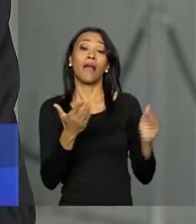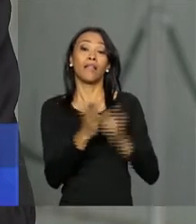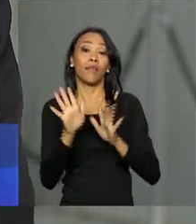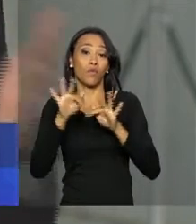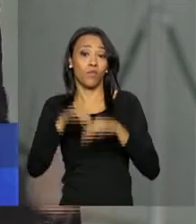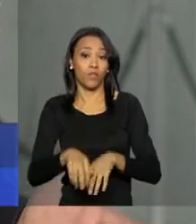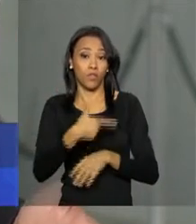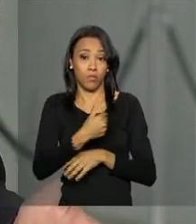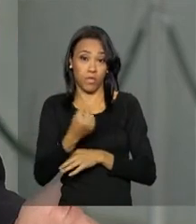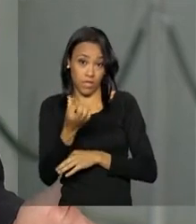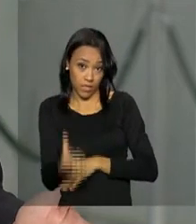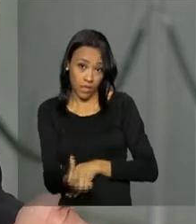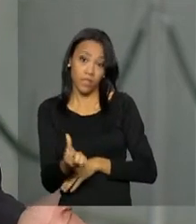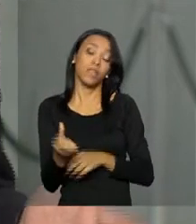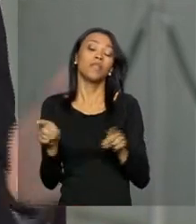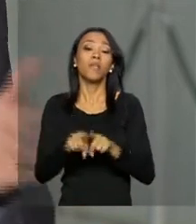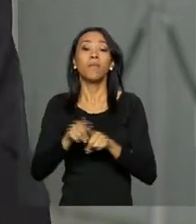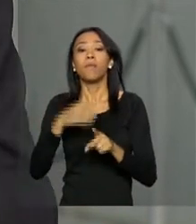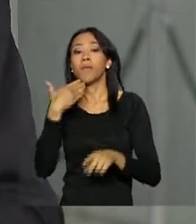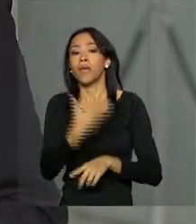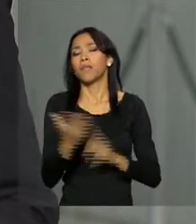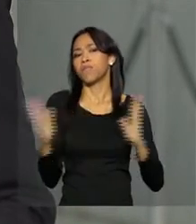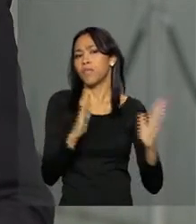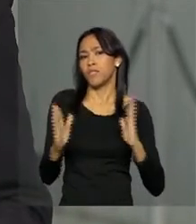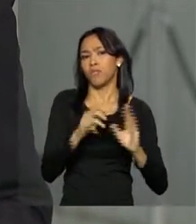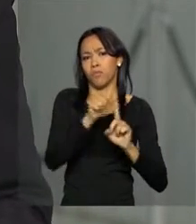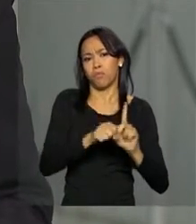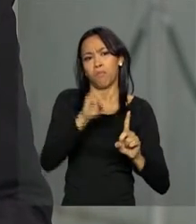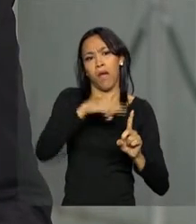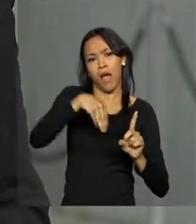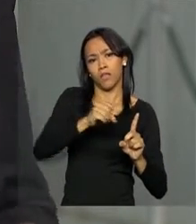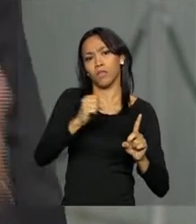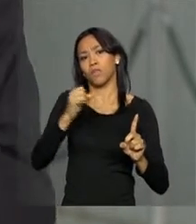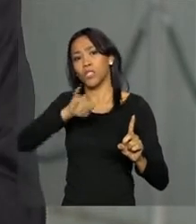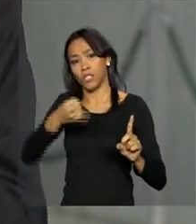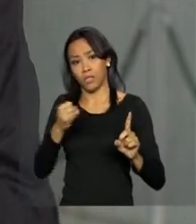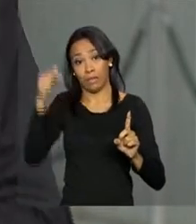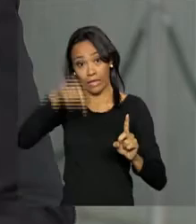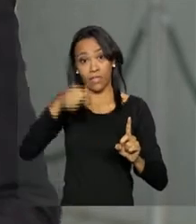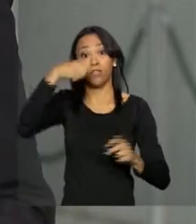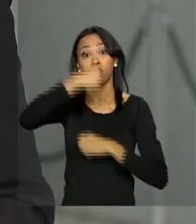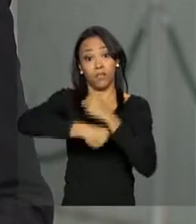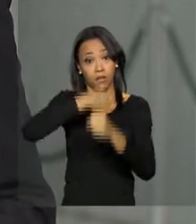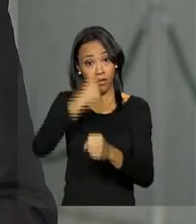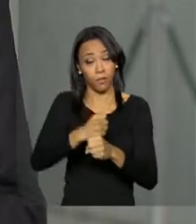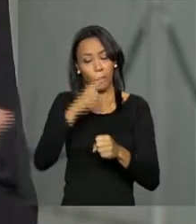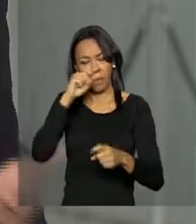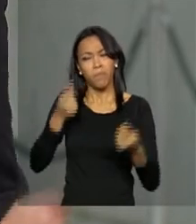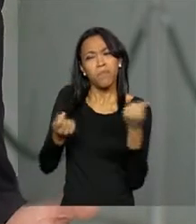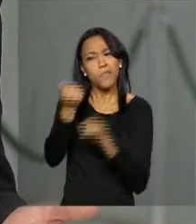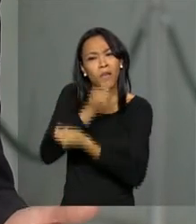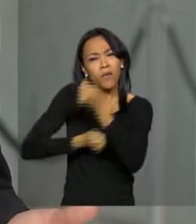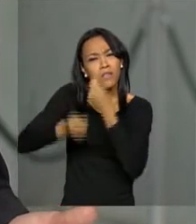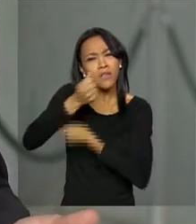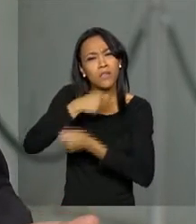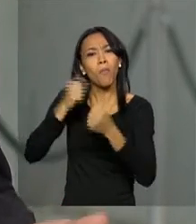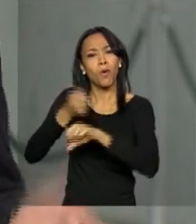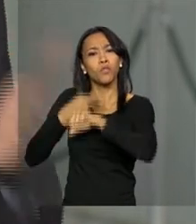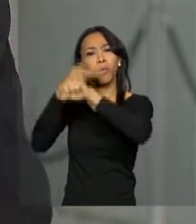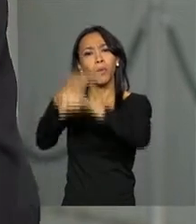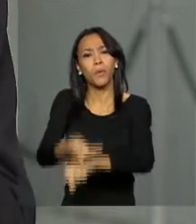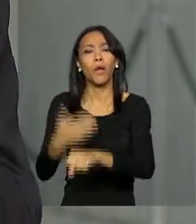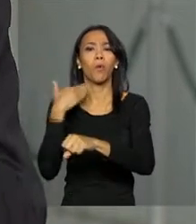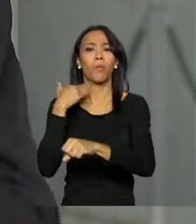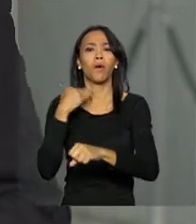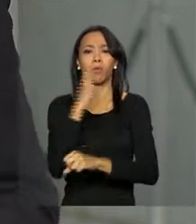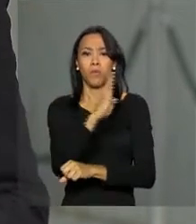ou que tomaram financiamentos entre janeiro e março deste ano. A renegociação pode ser feita em bancos oficiais, como